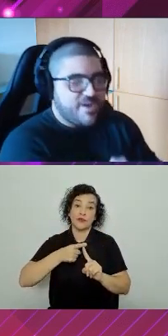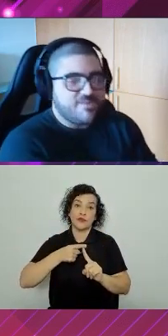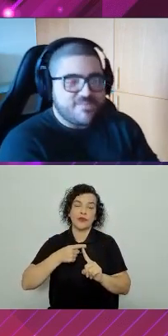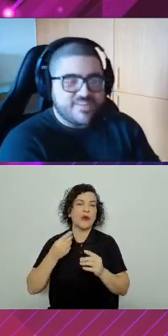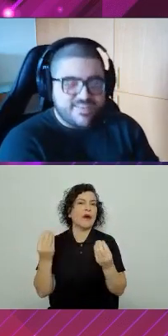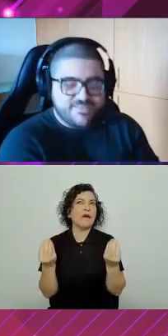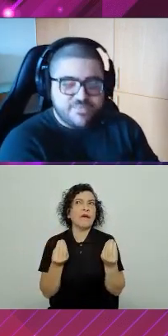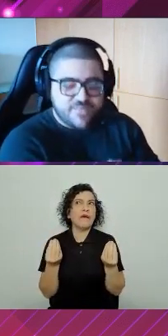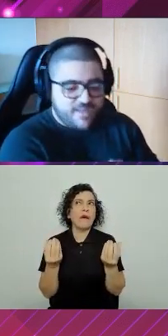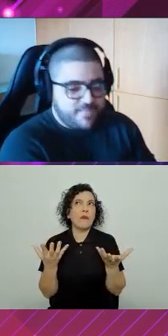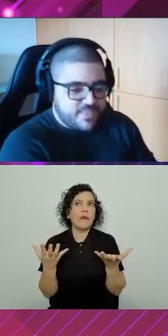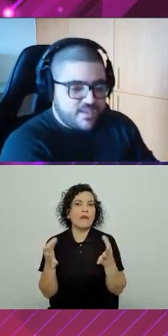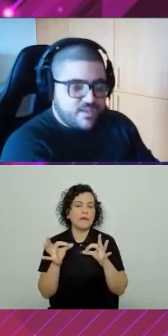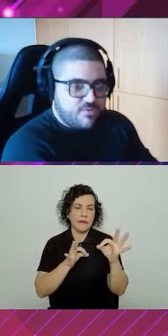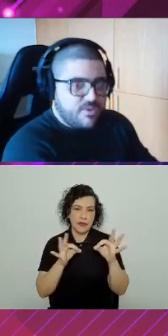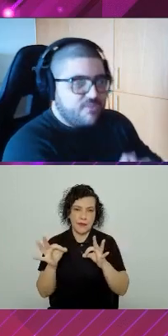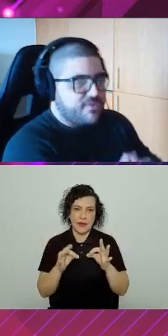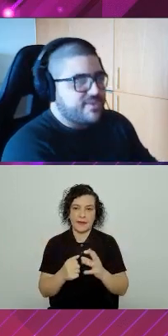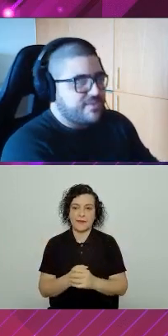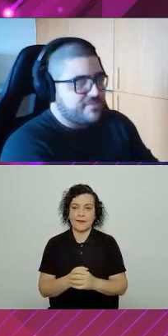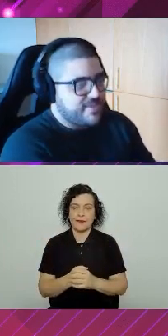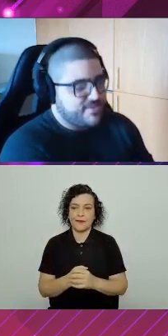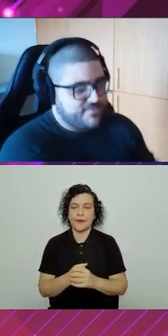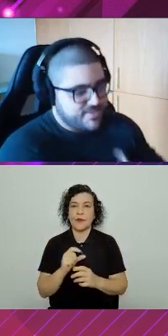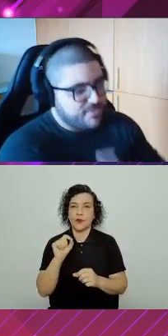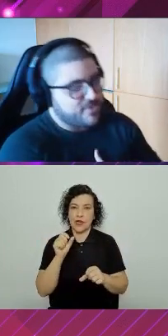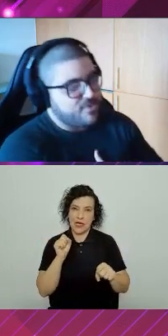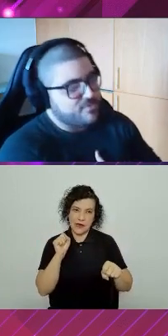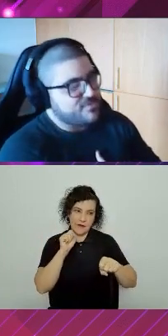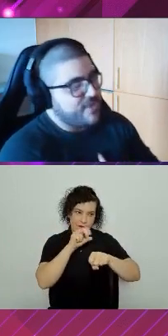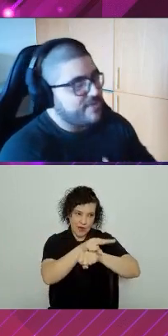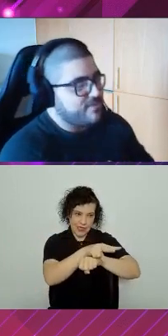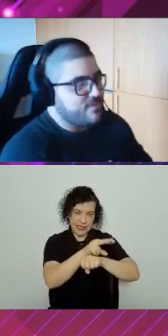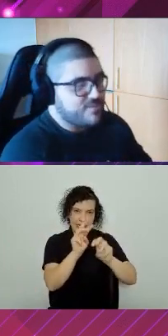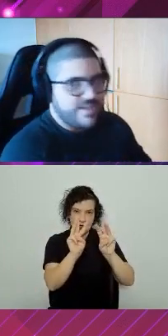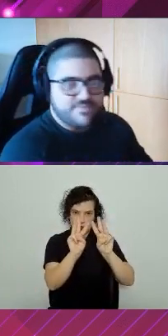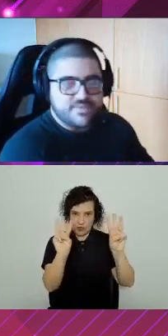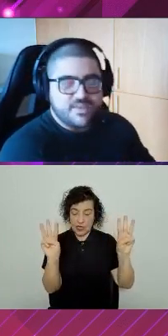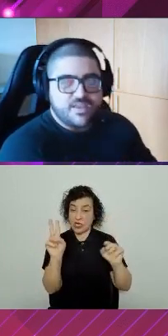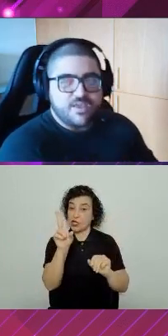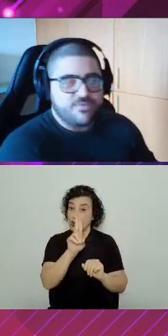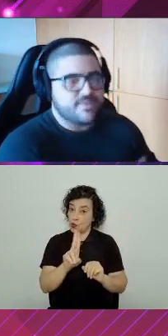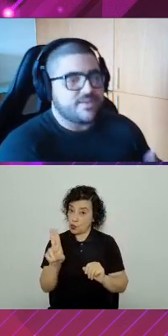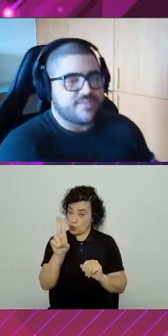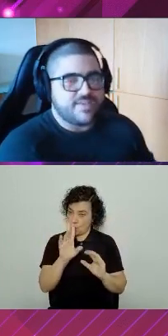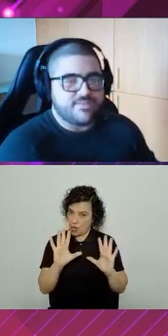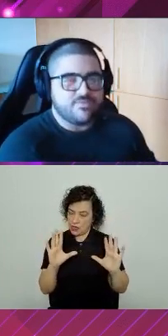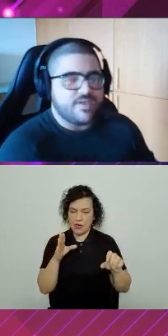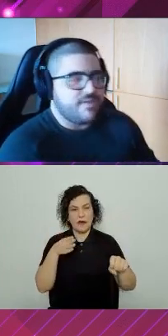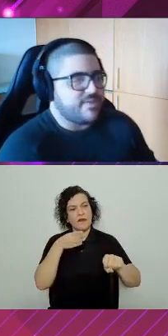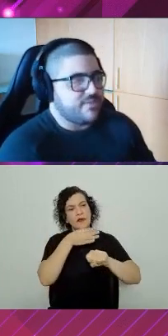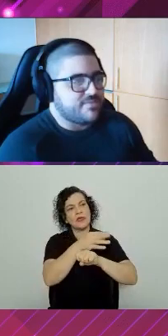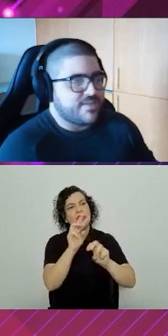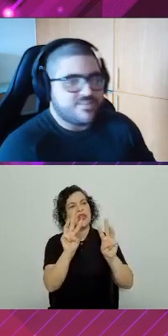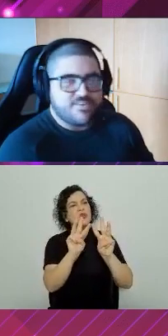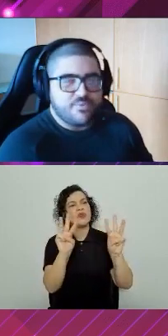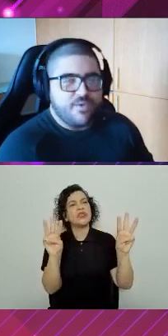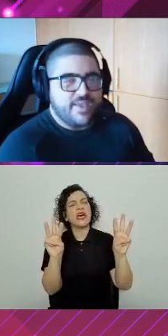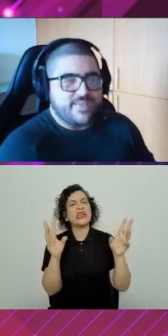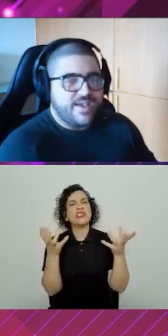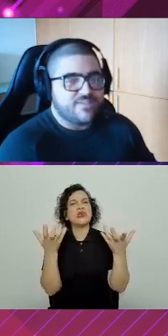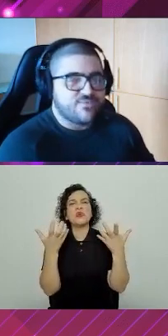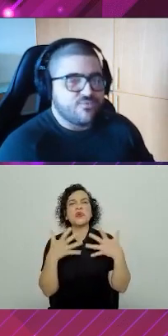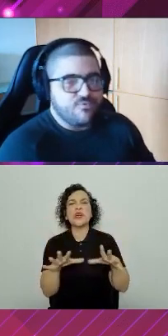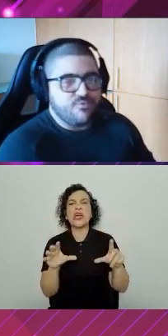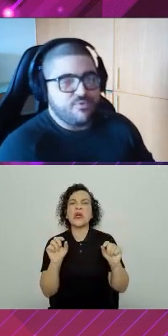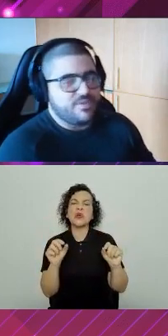eu vou fazer isso? Vamos lá. Quando eu vou entrar no site, eu falando agora como usuário e não como dev, eu vou entrar no site, eu não quero entrar no site que o meu